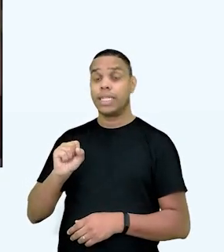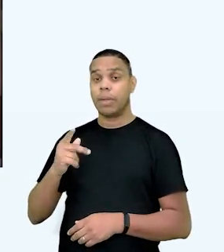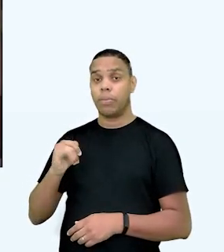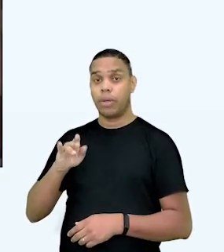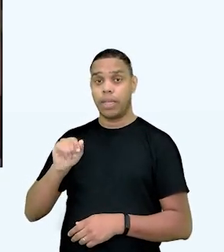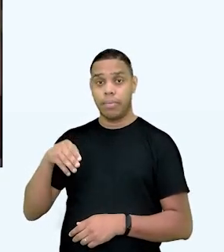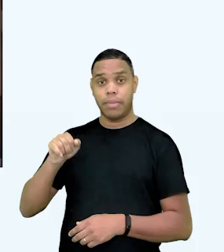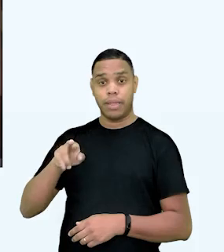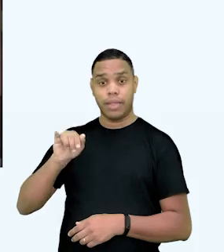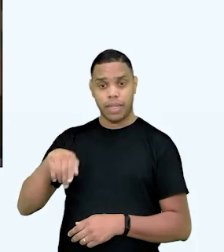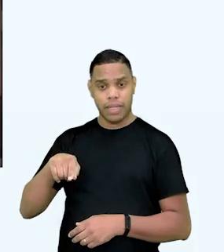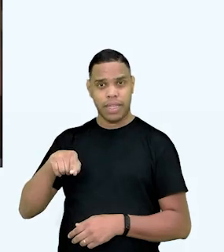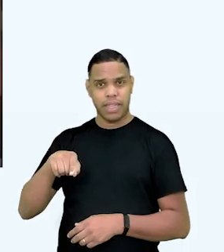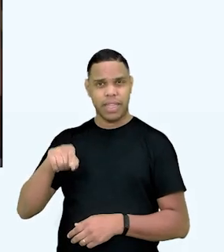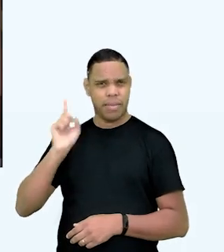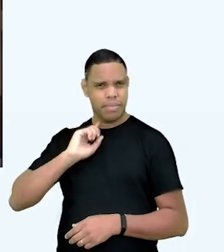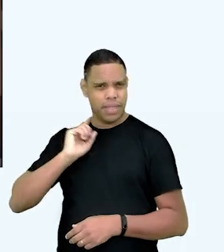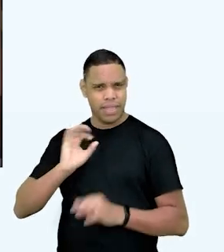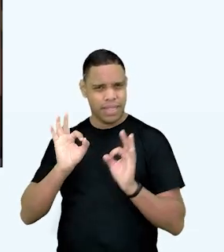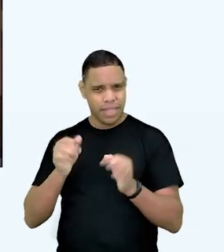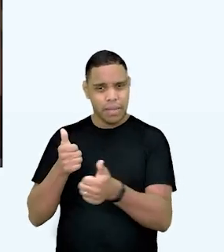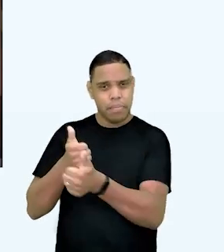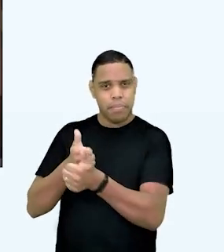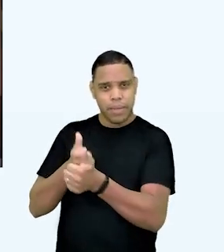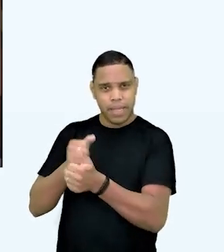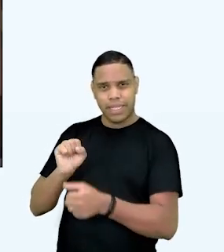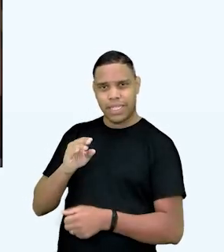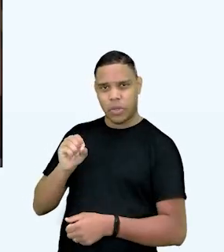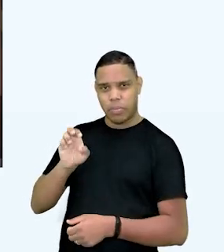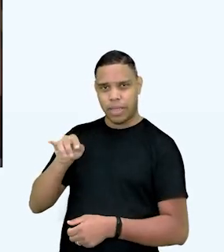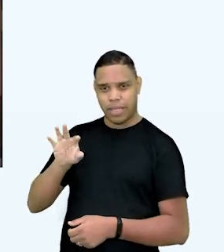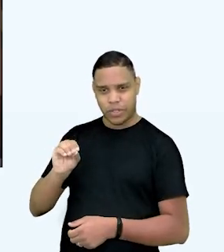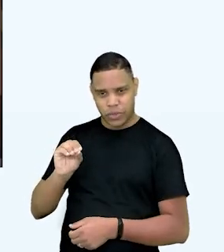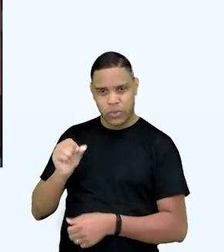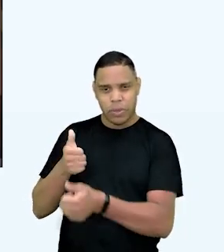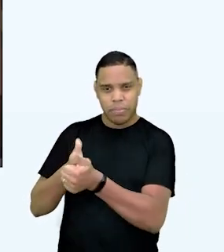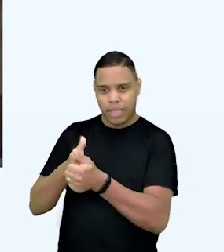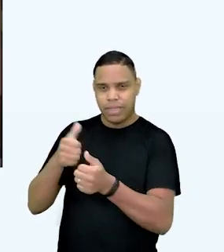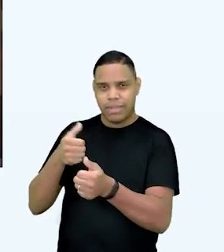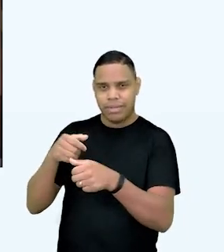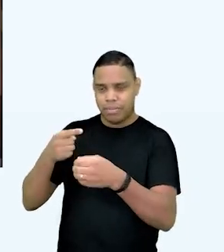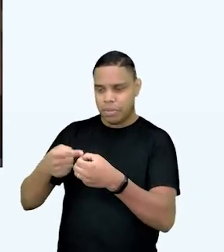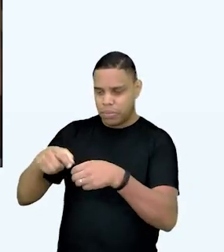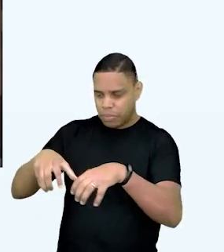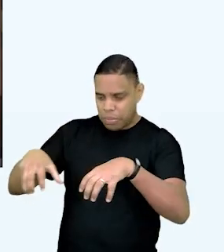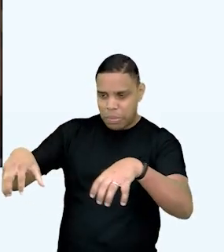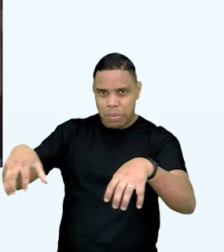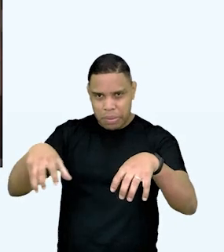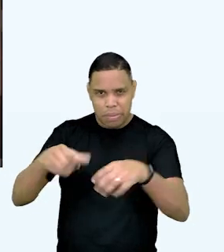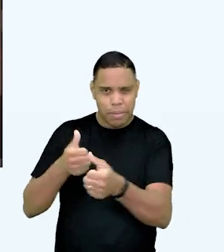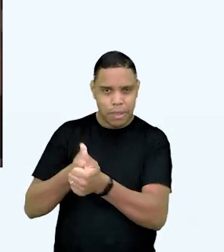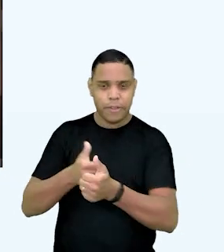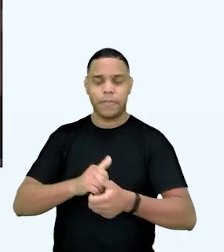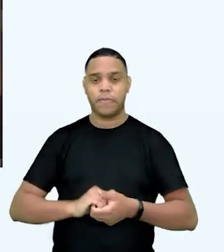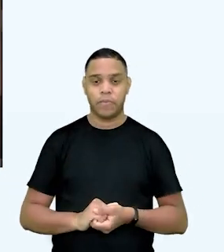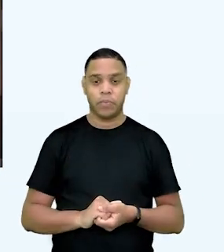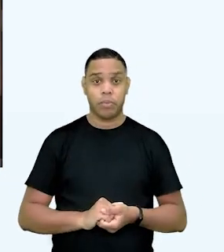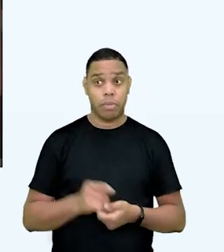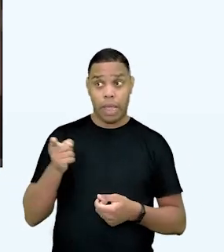mora em Sapucaí Mirim. É Minas. É ali pertinho de São Bento também. São várias cidadezinhas aqui na Mantiqueira.